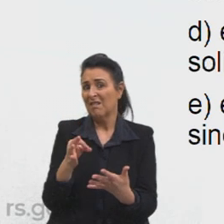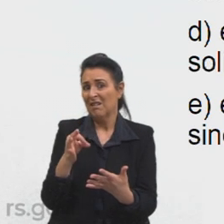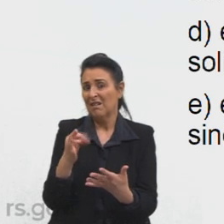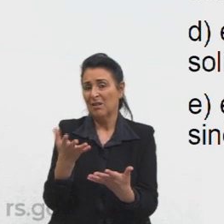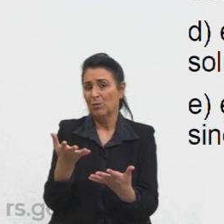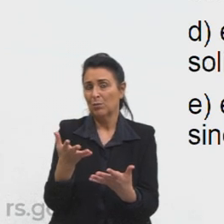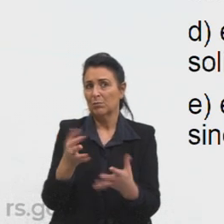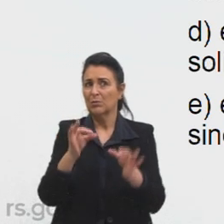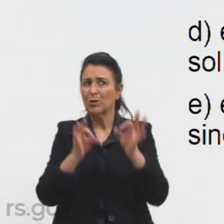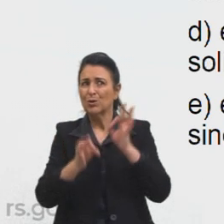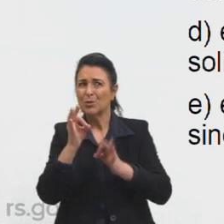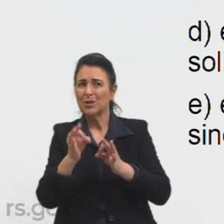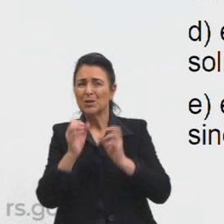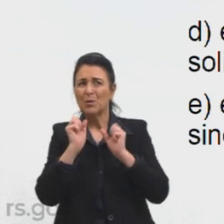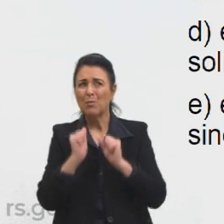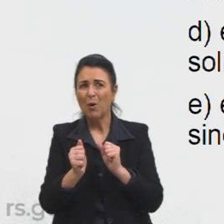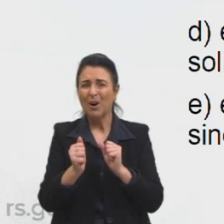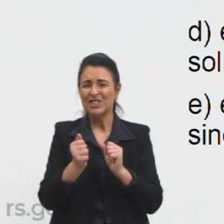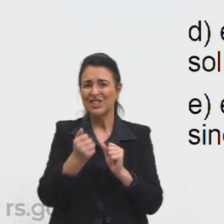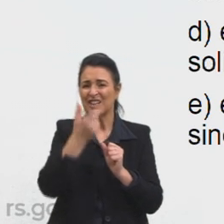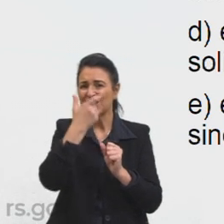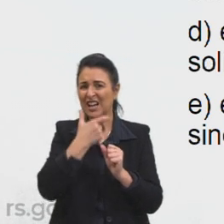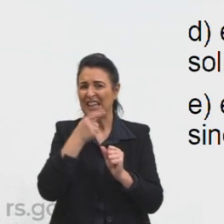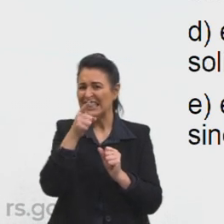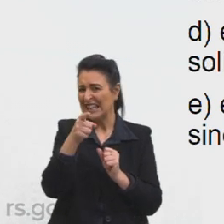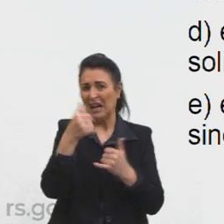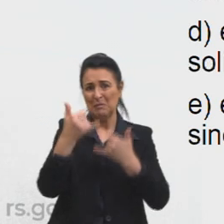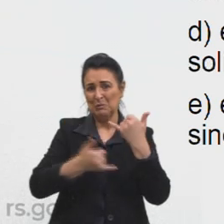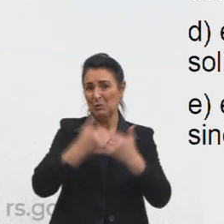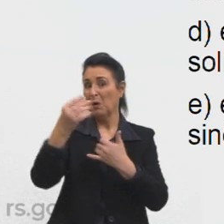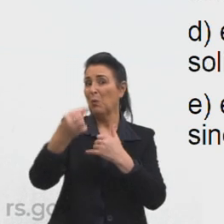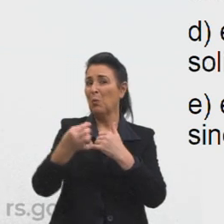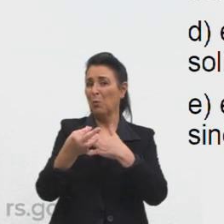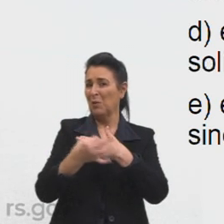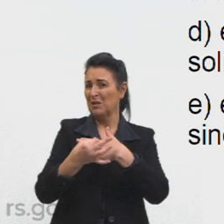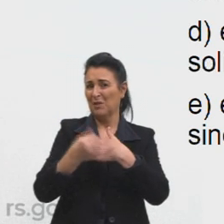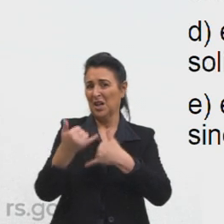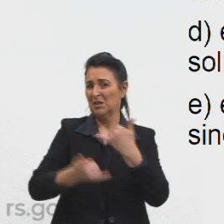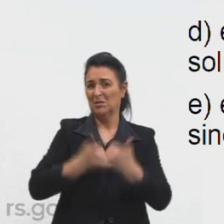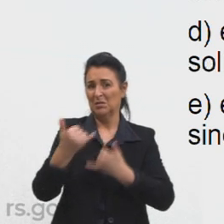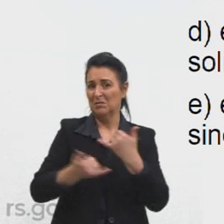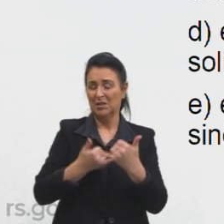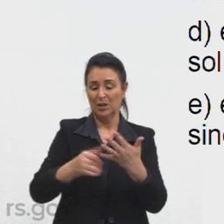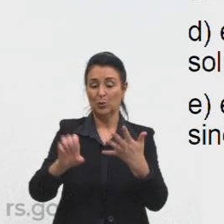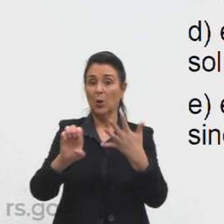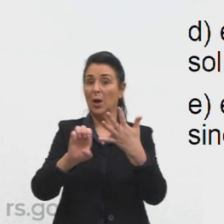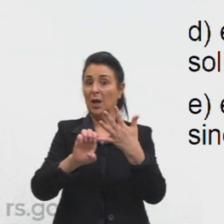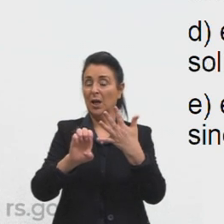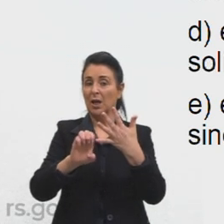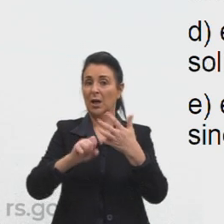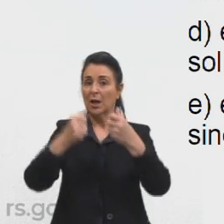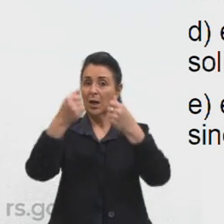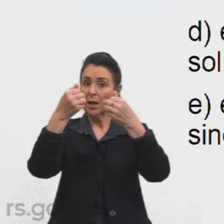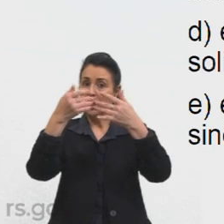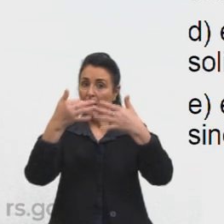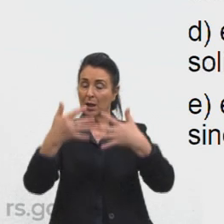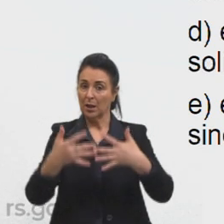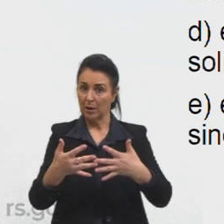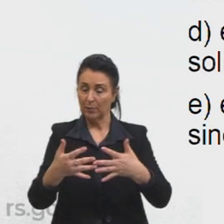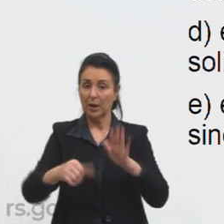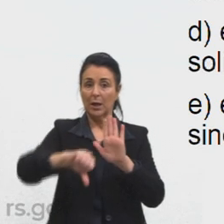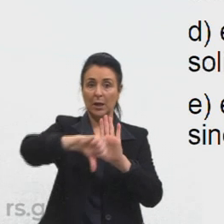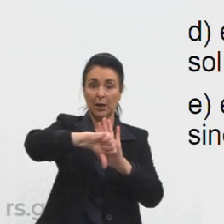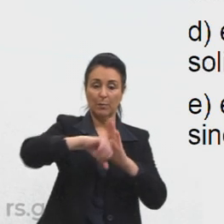o juiz poderia encarar aquilo como um deboche mas será que a resposta correta letra E esclarece que os termos crime e